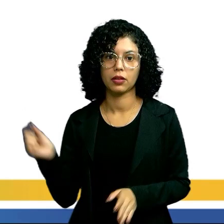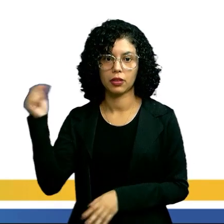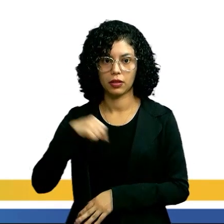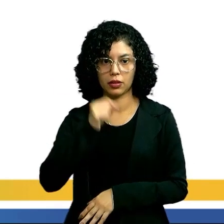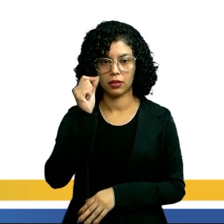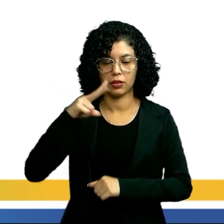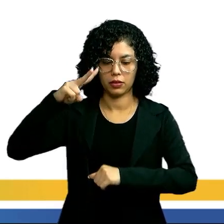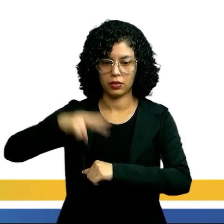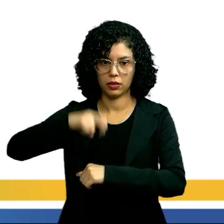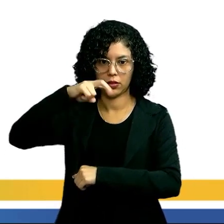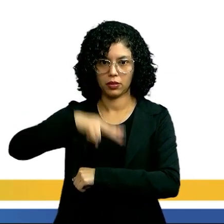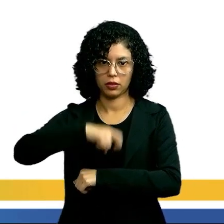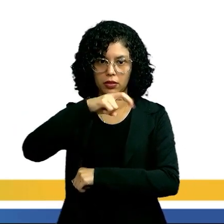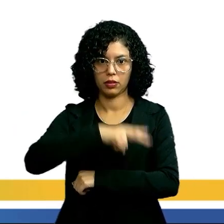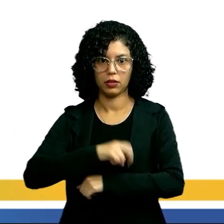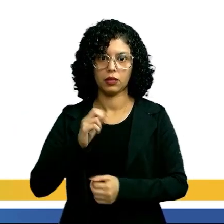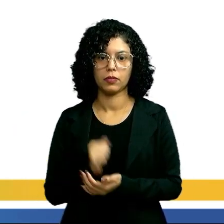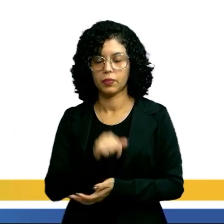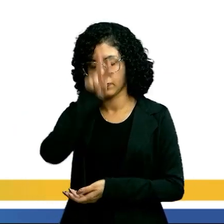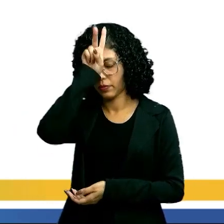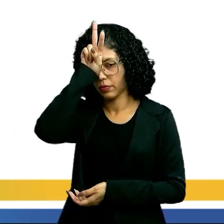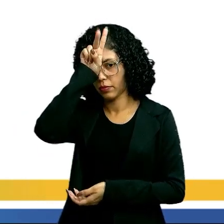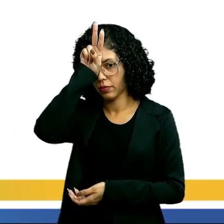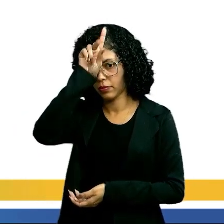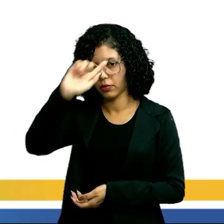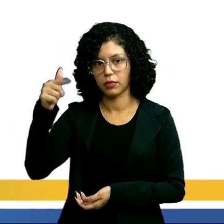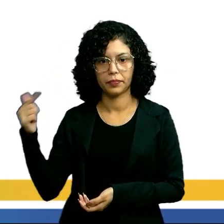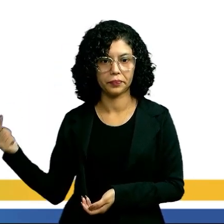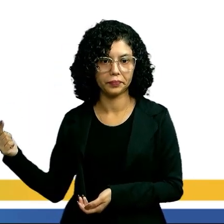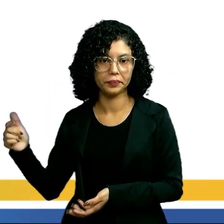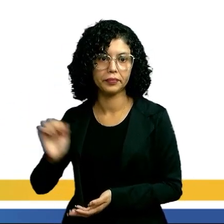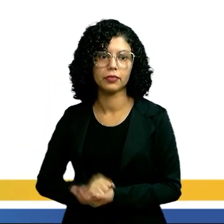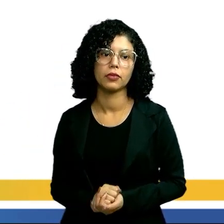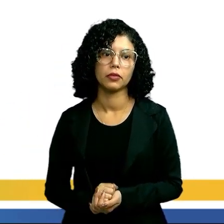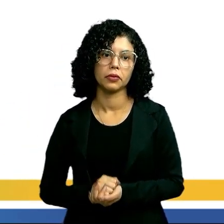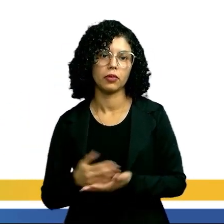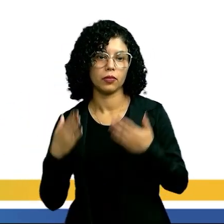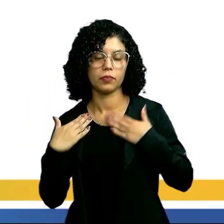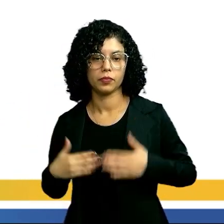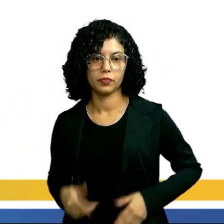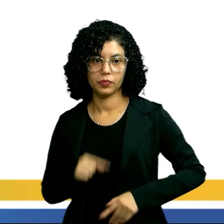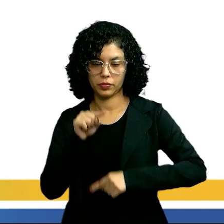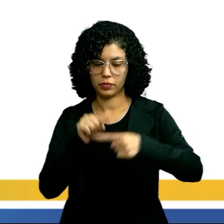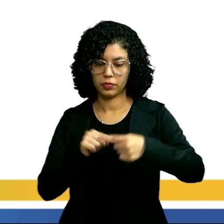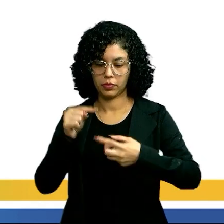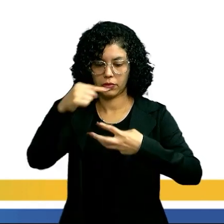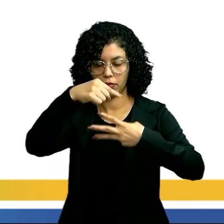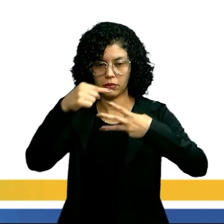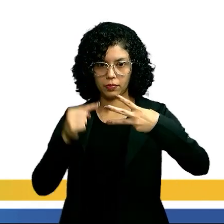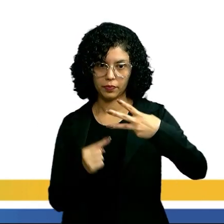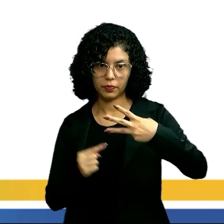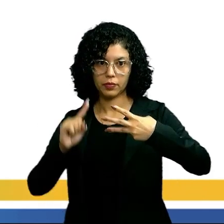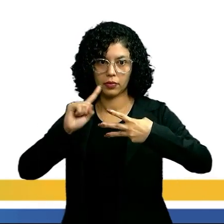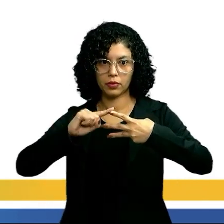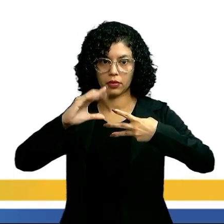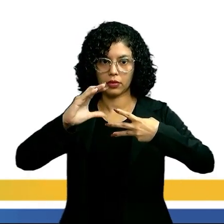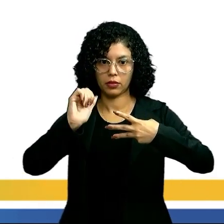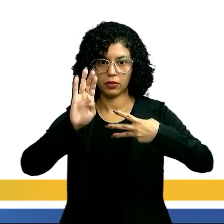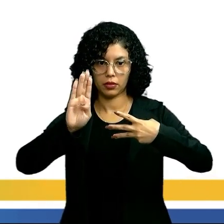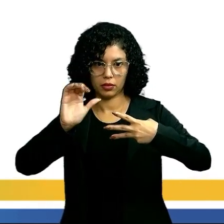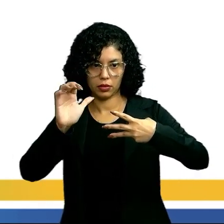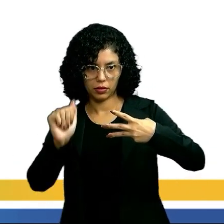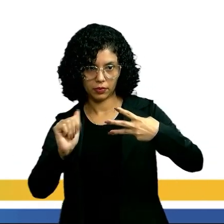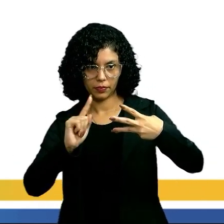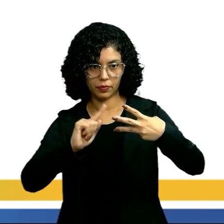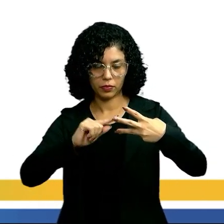Moscas, gafanhotos, baratas, traças, né, entre outros. O seu corpo é dividido em três tagmas, pessoal. Temos a parte